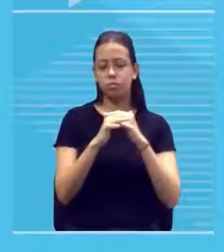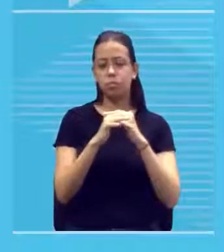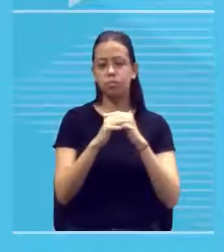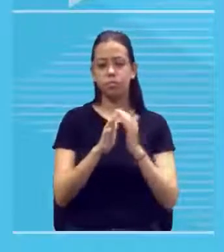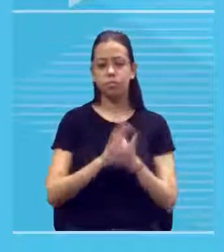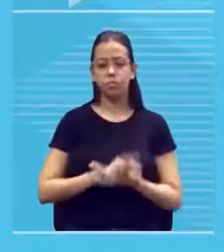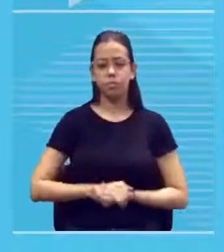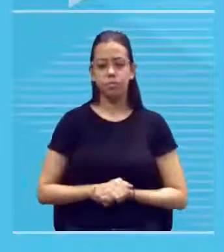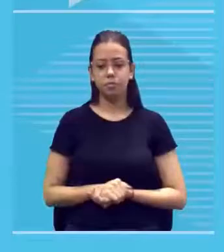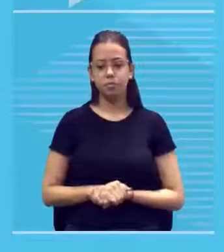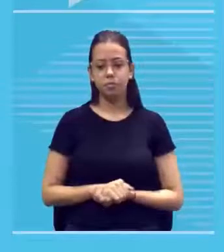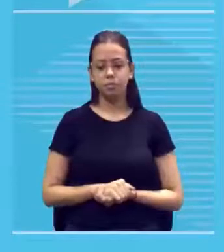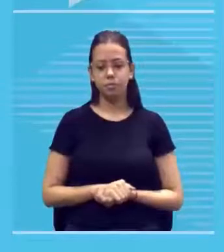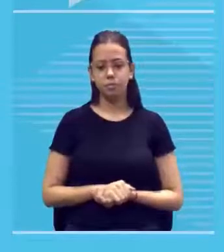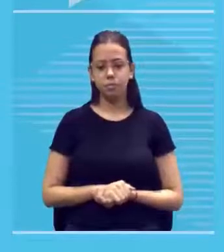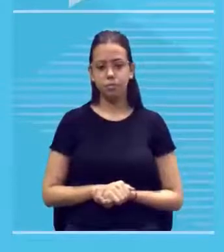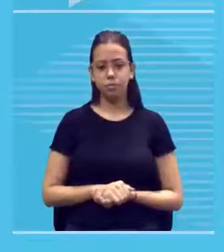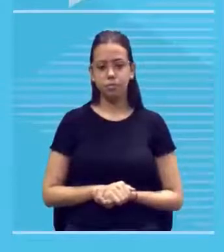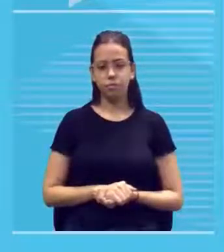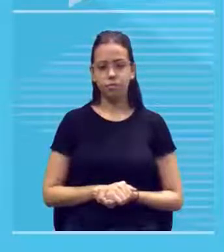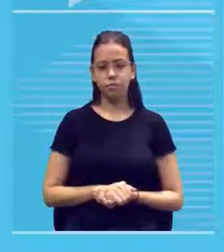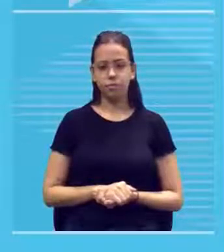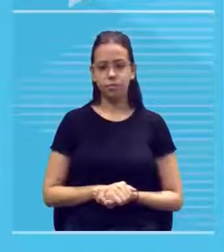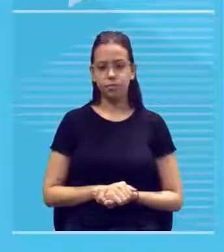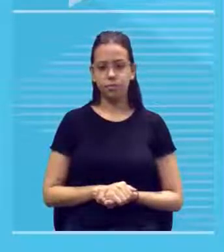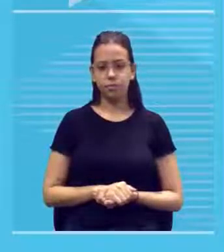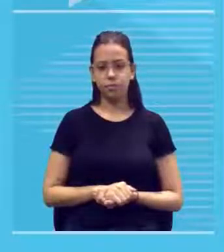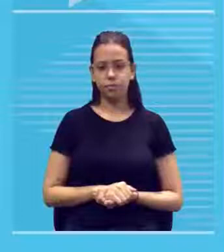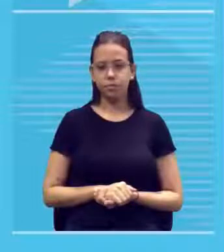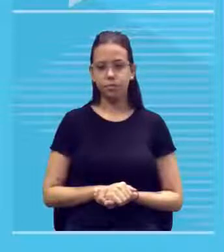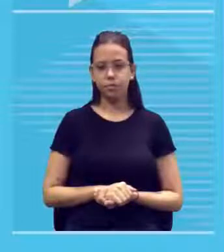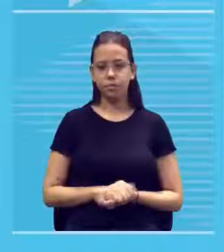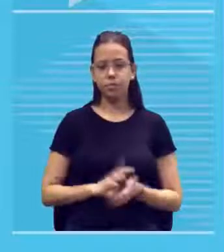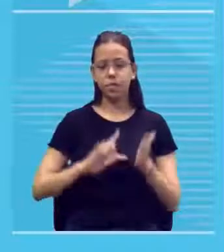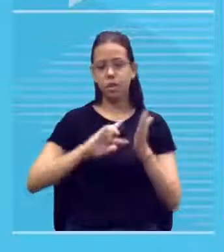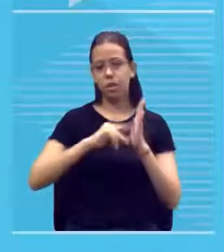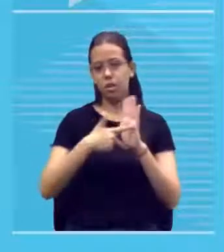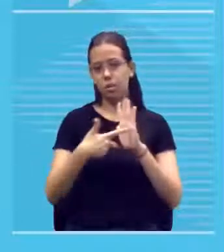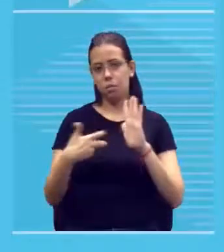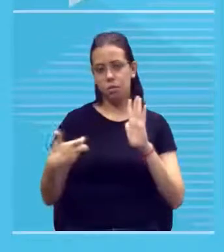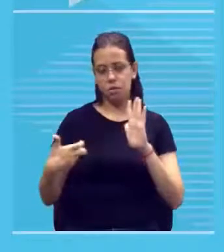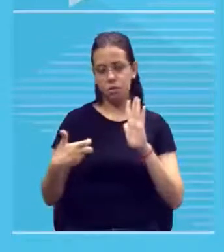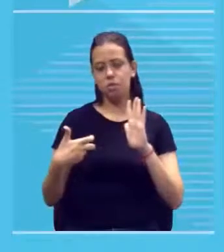a a representação não a interpretação de uma imagem